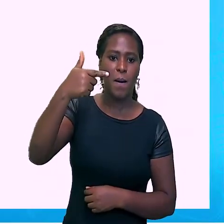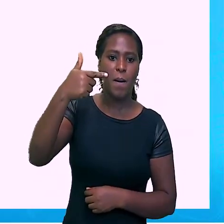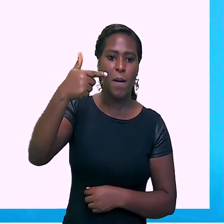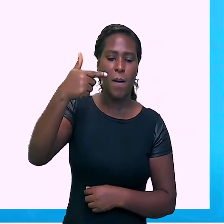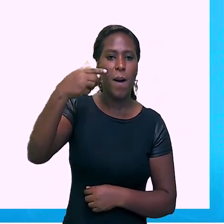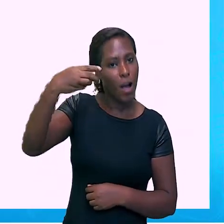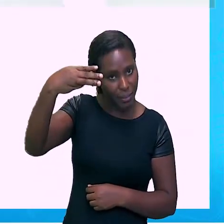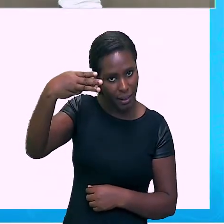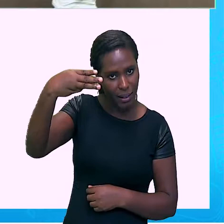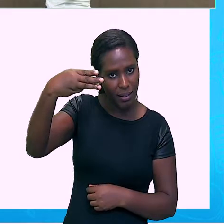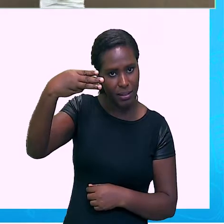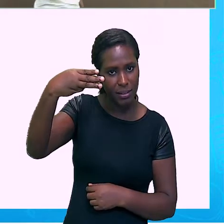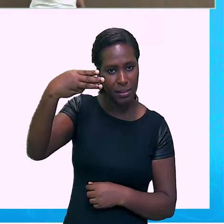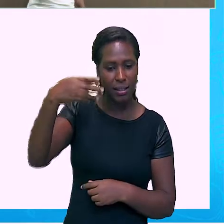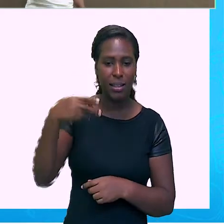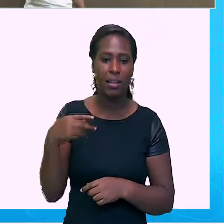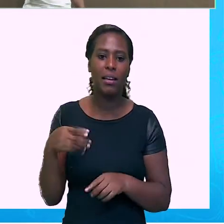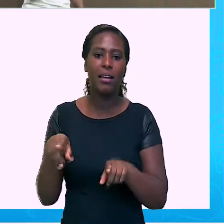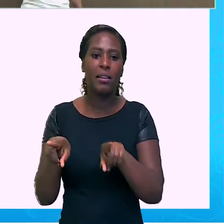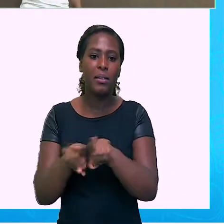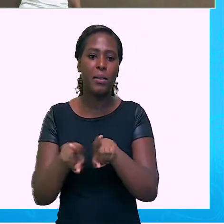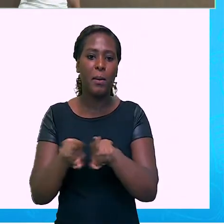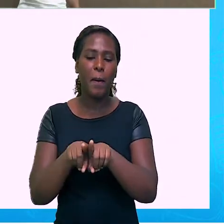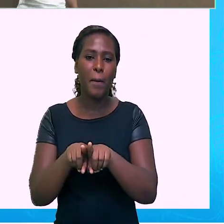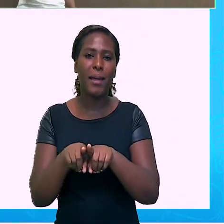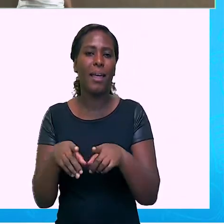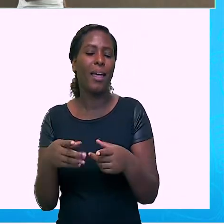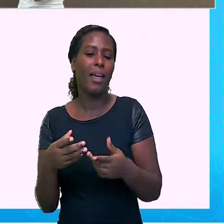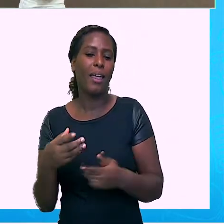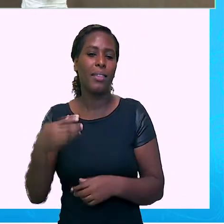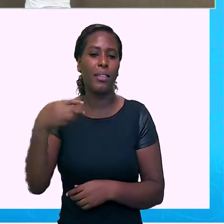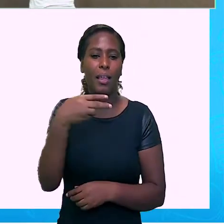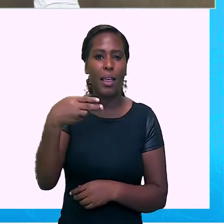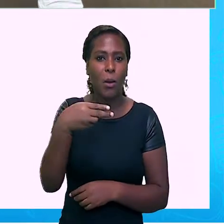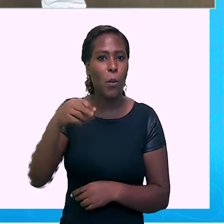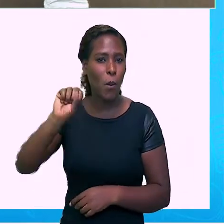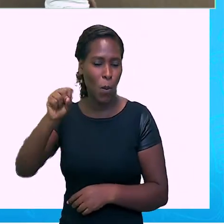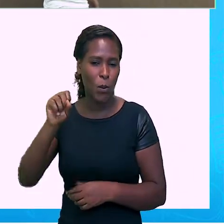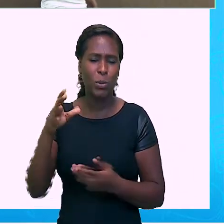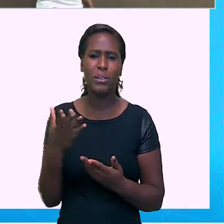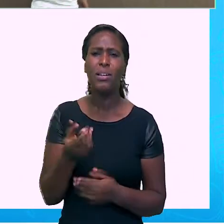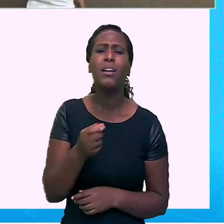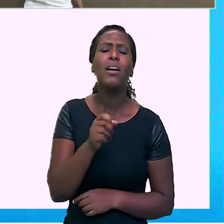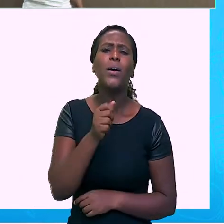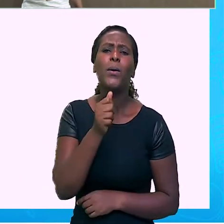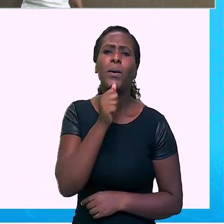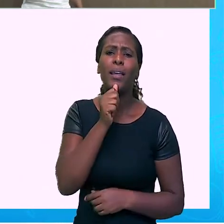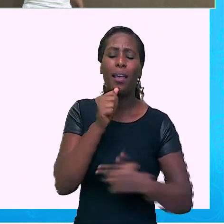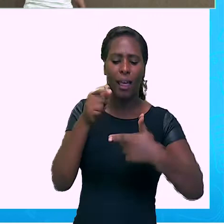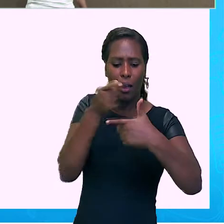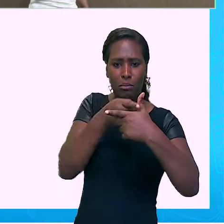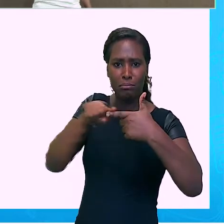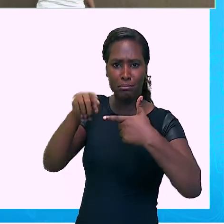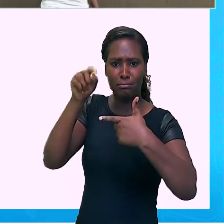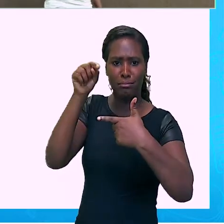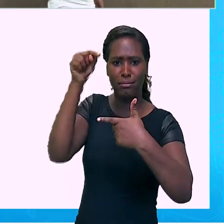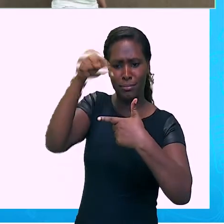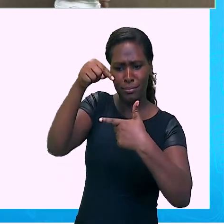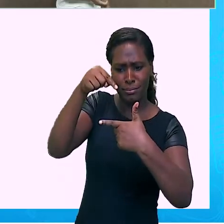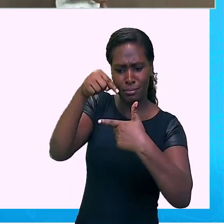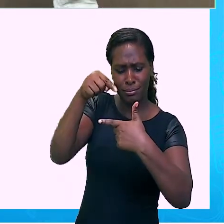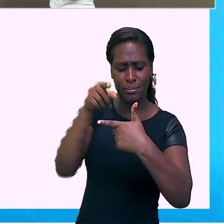expoente e o 8 é a potência. Então o que é a potenciação? É a